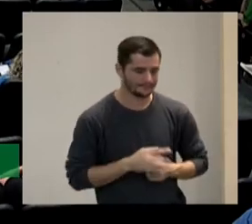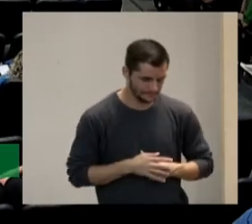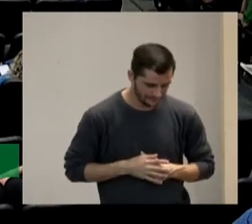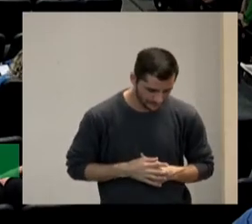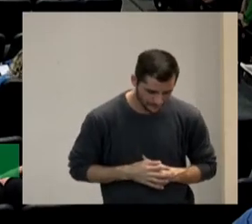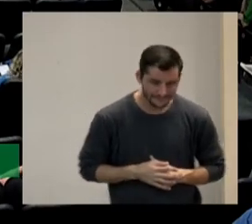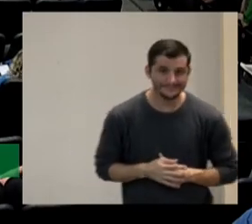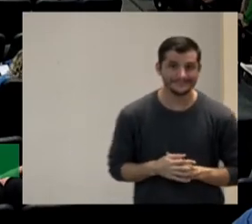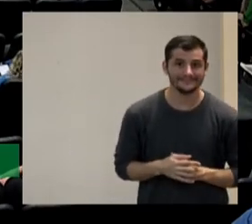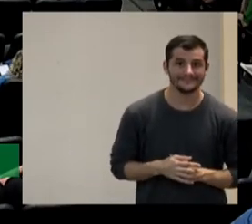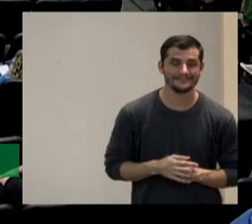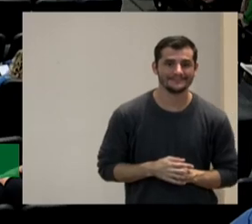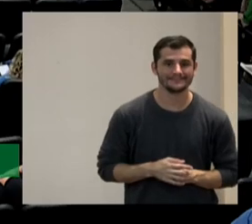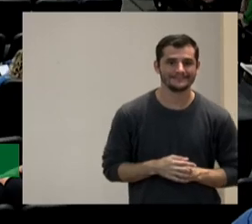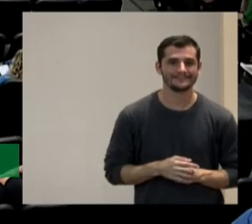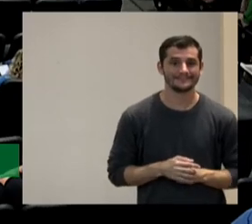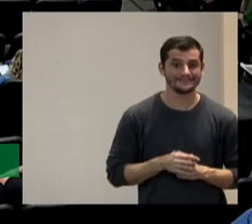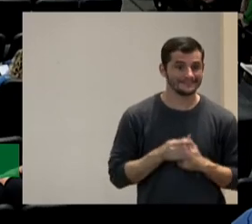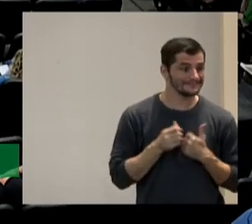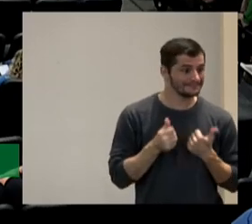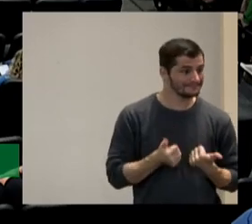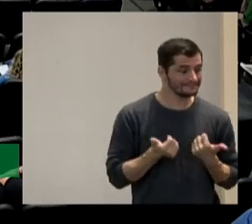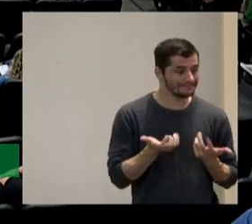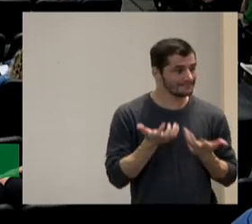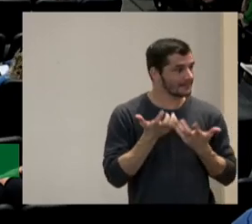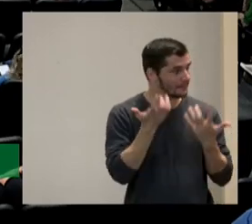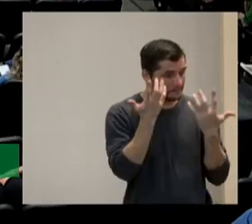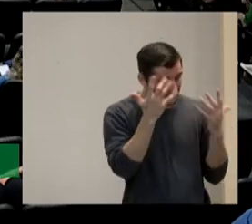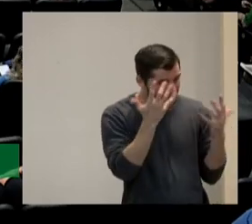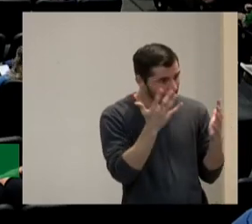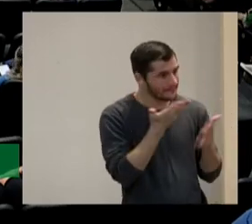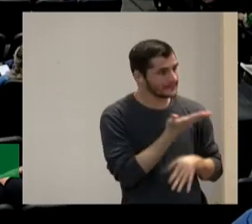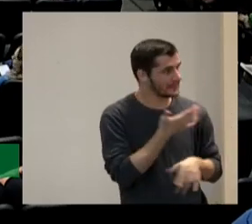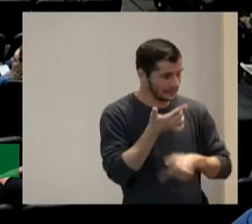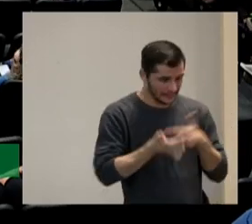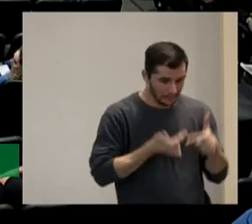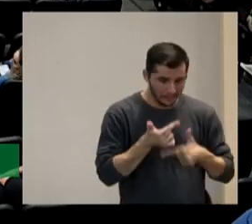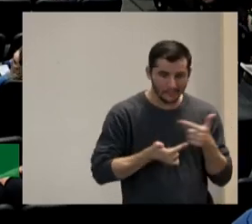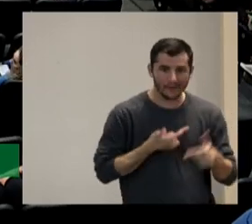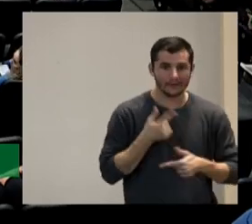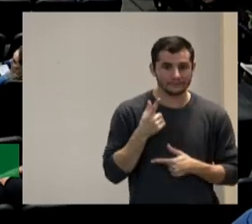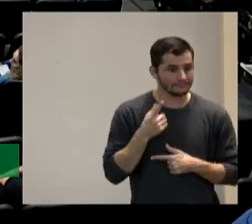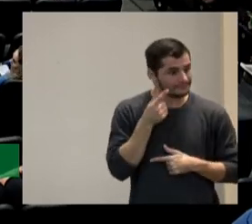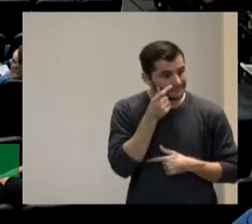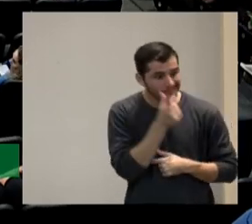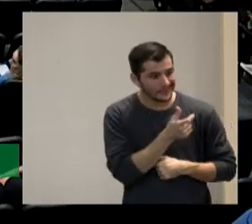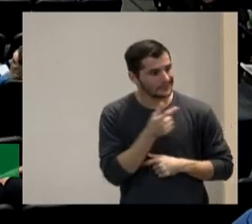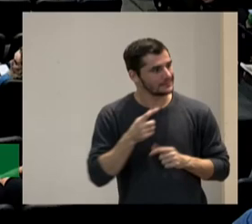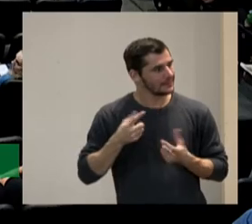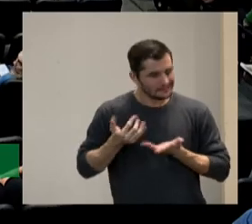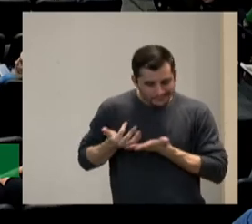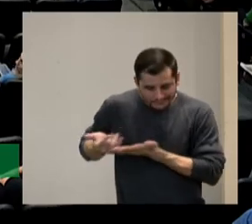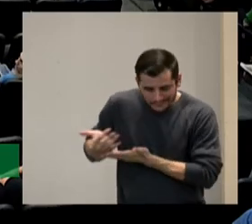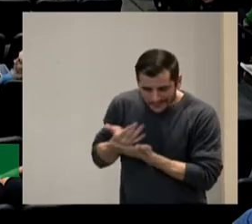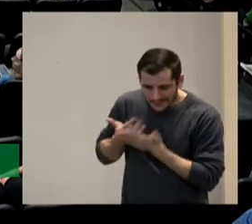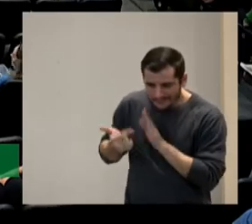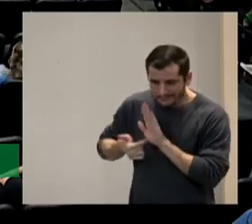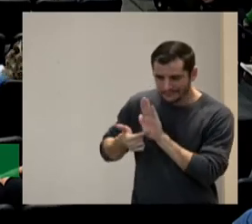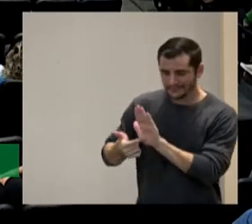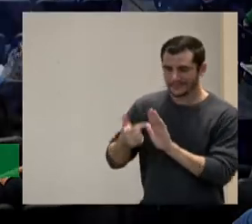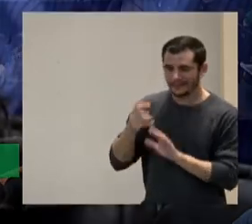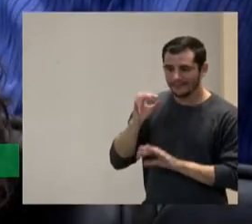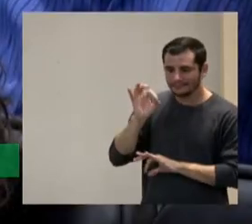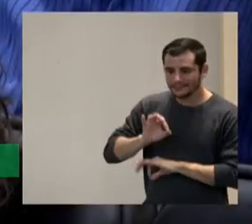testando beleza queria parabenizar o trabalho eu achei muito interessante os dados numéricos eu acho que